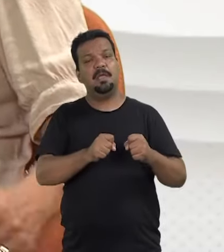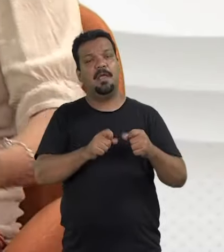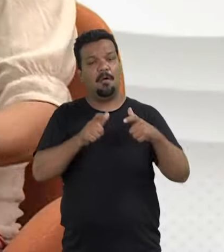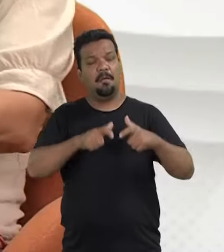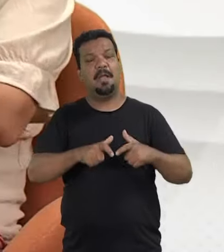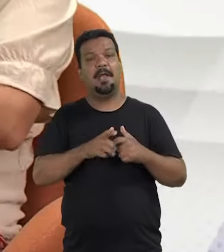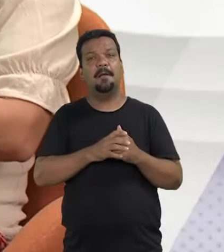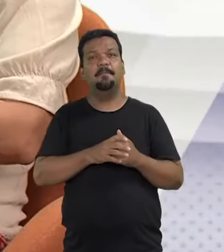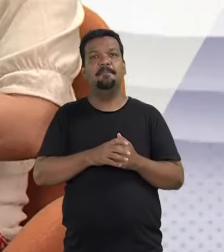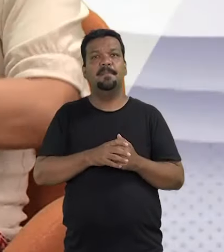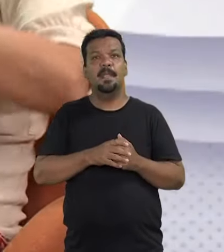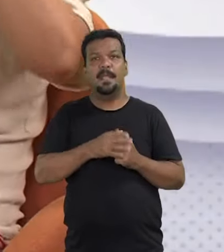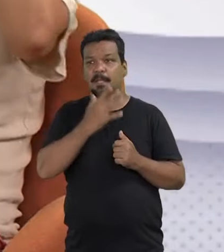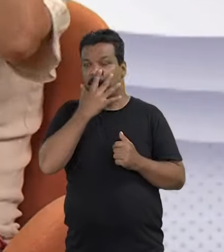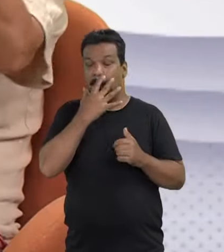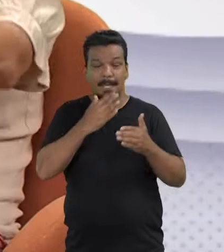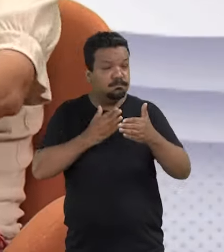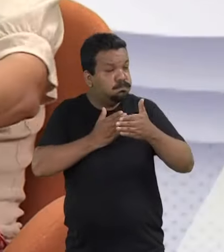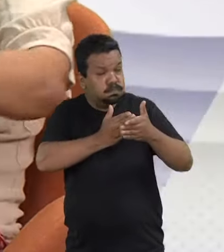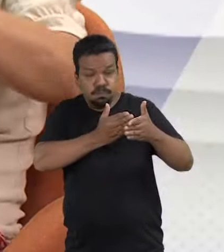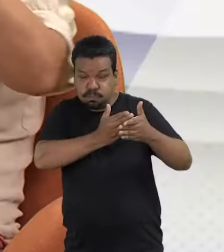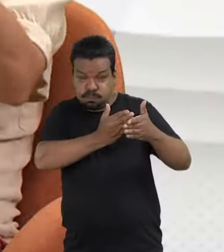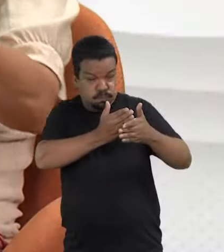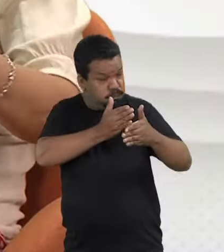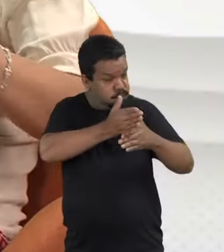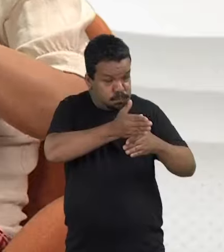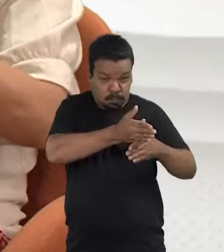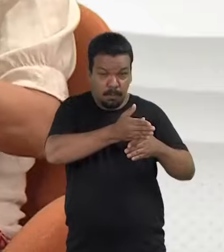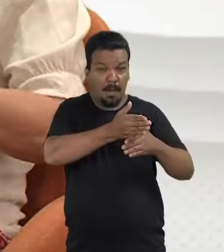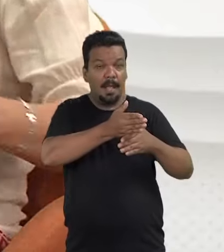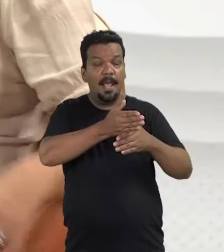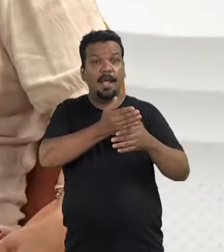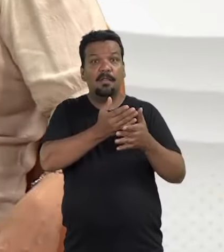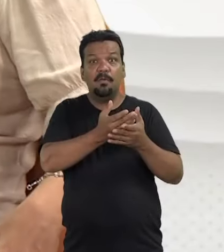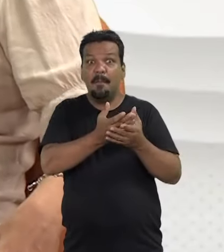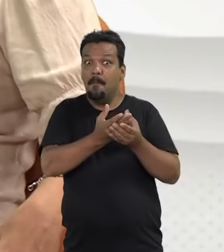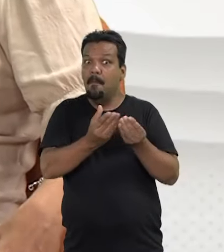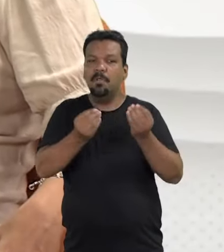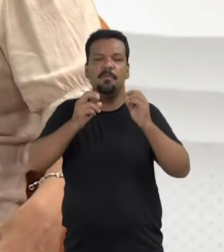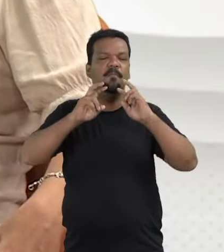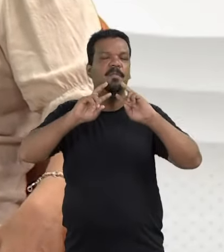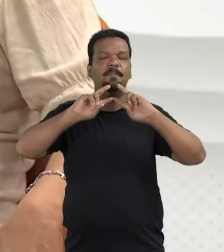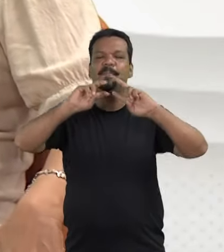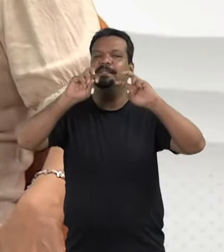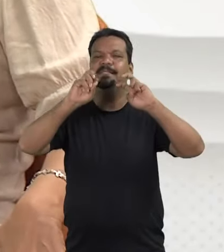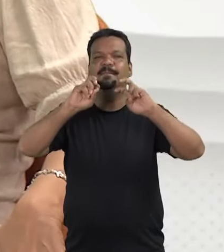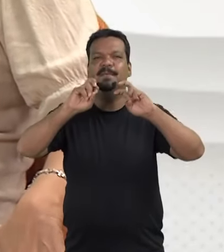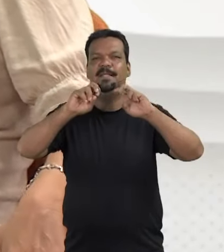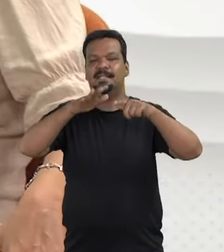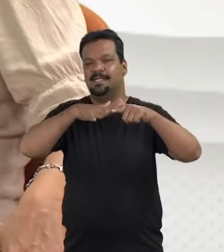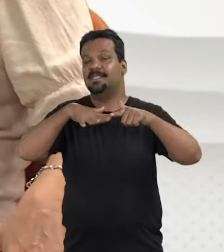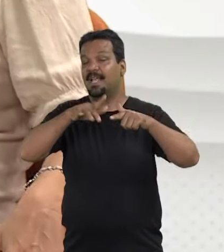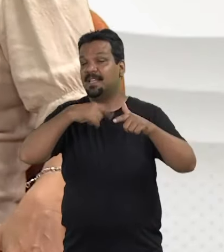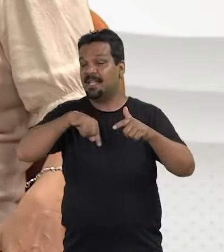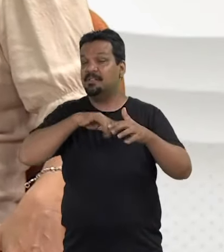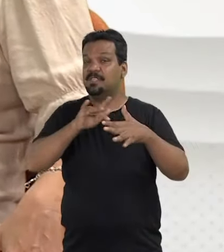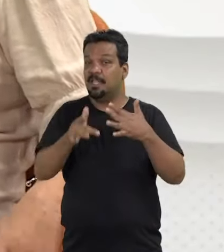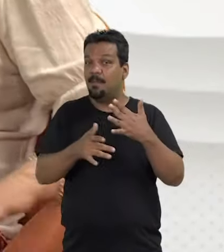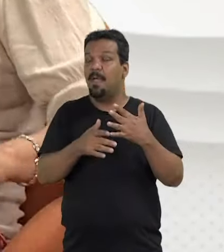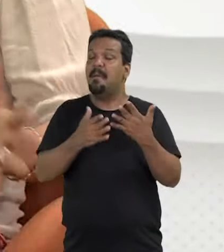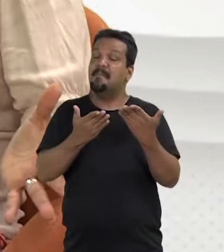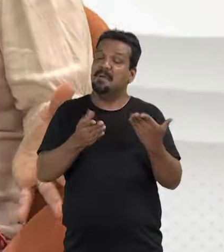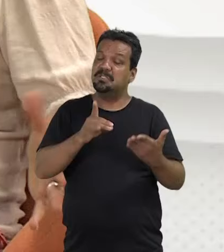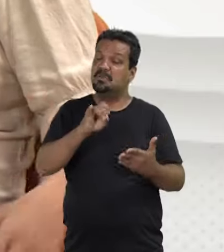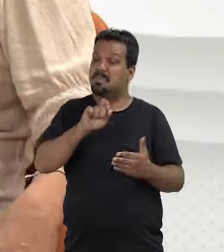desagradam, quebram estigmas, perfuram barreiras, etc. Elas não são muito bem vistas por uma ala conservadora da nossa